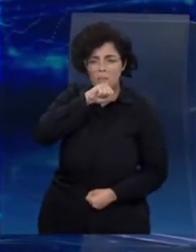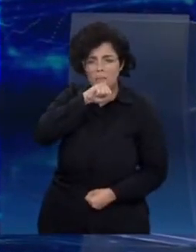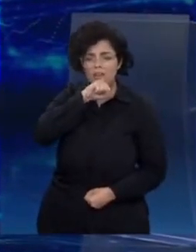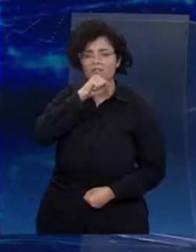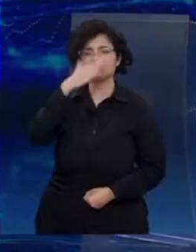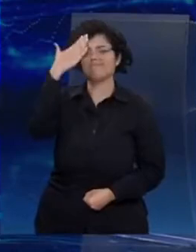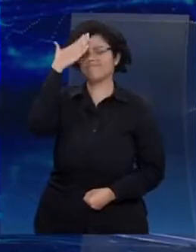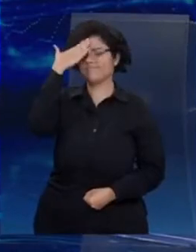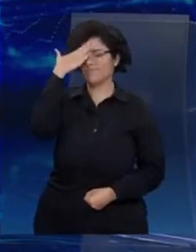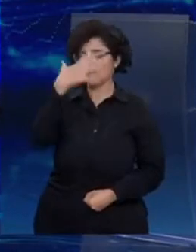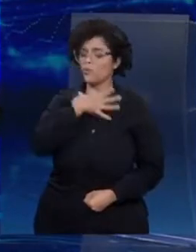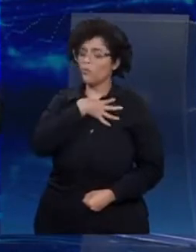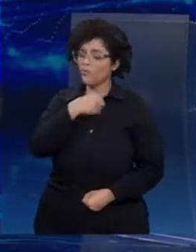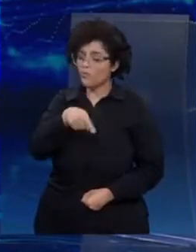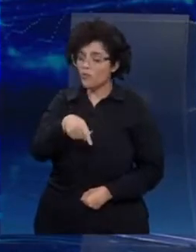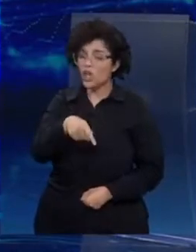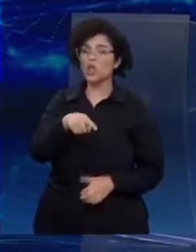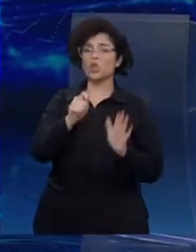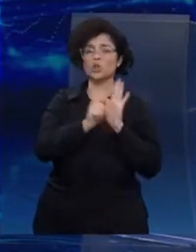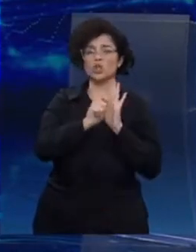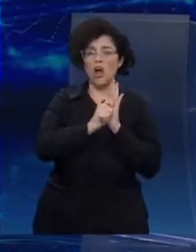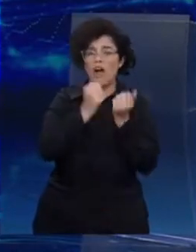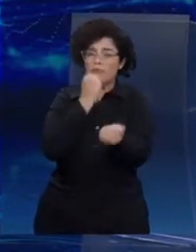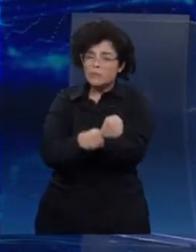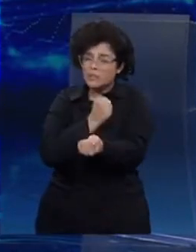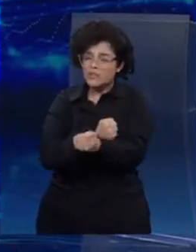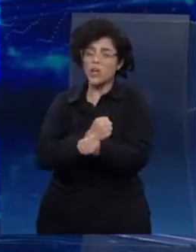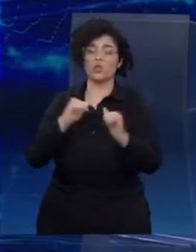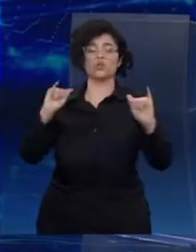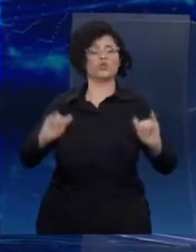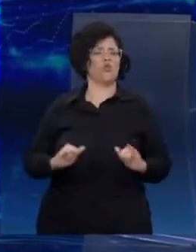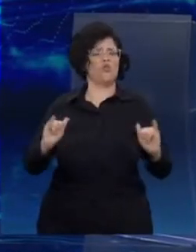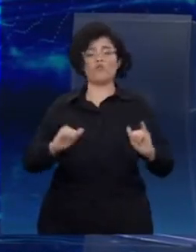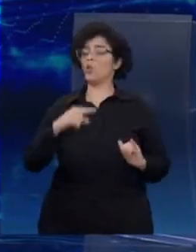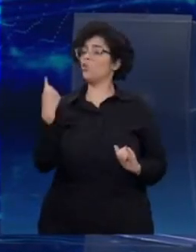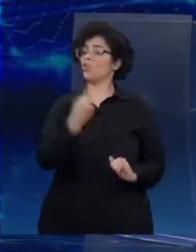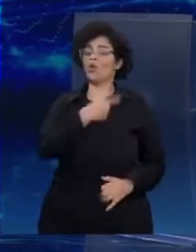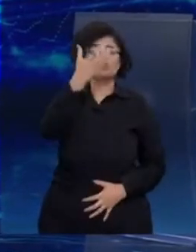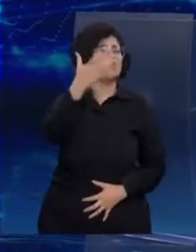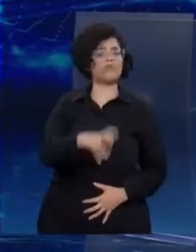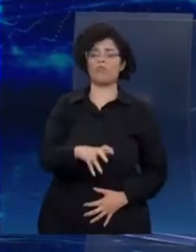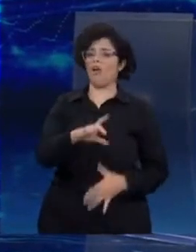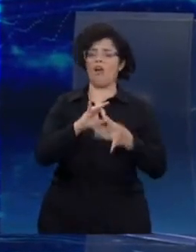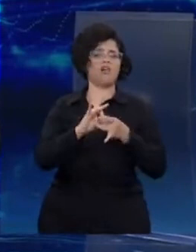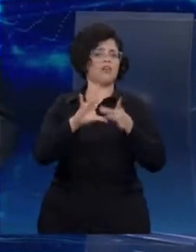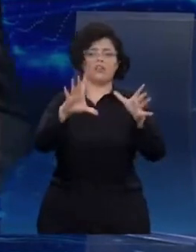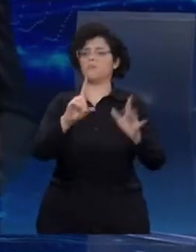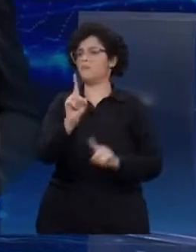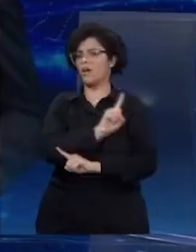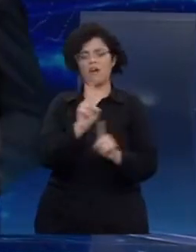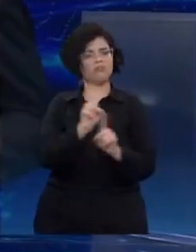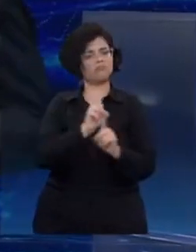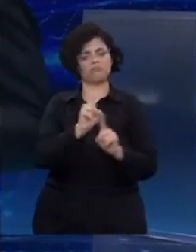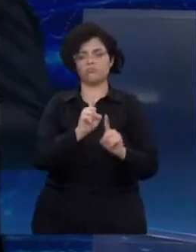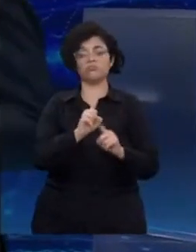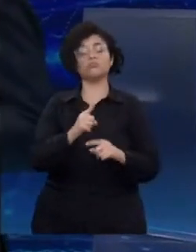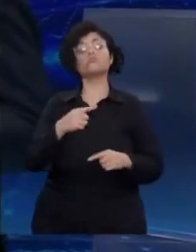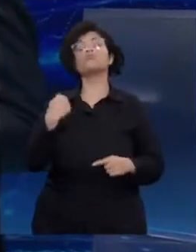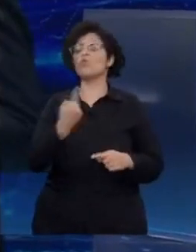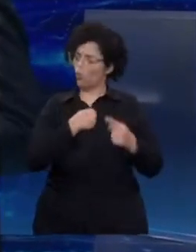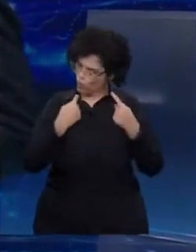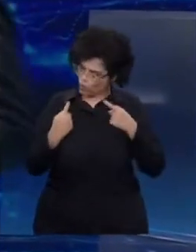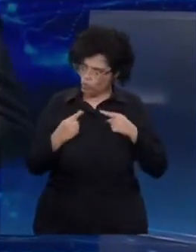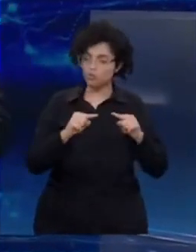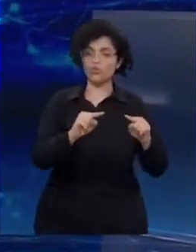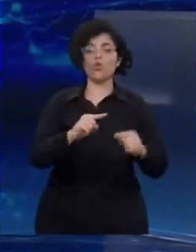sabe o que é ter um filho no mundo das drogas. Nós não queremos liberar as drogas. Nós somos